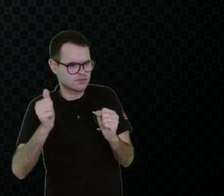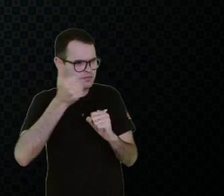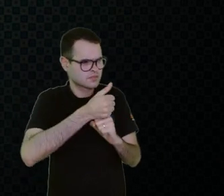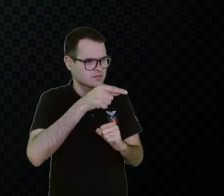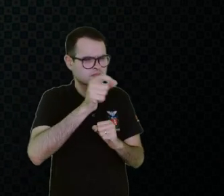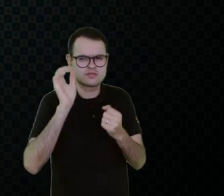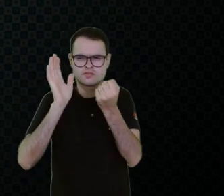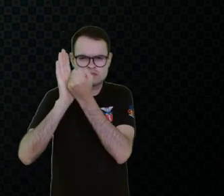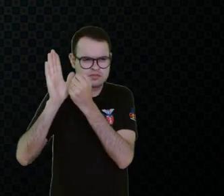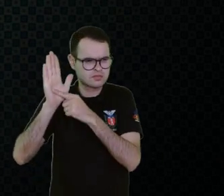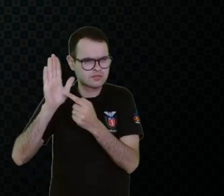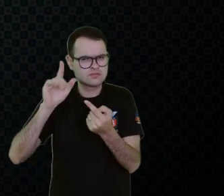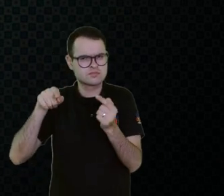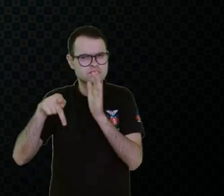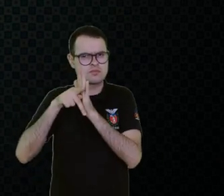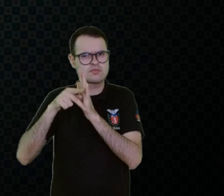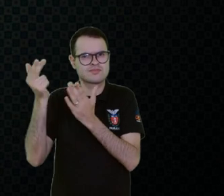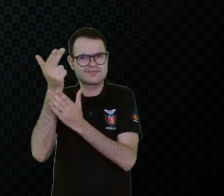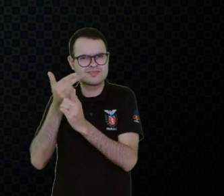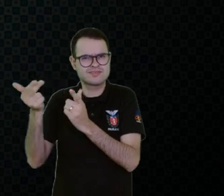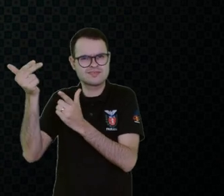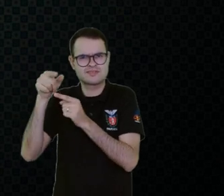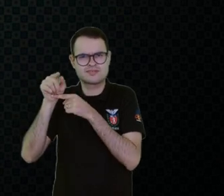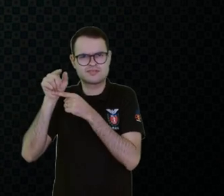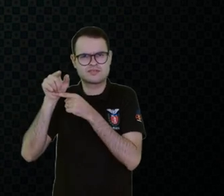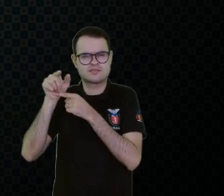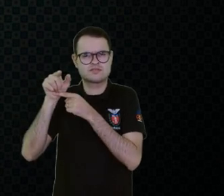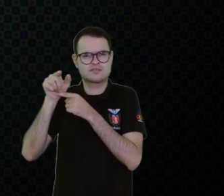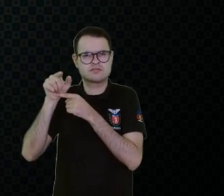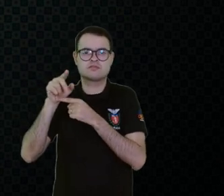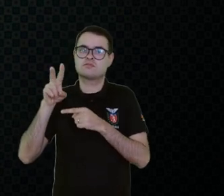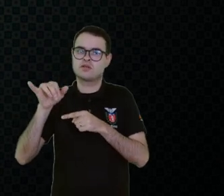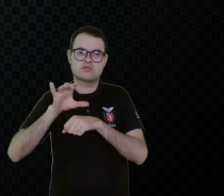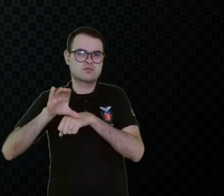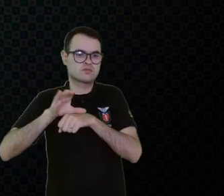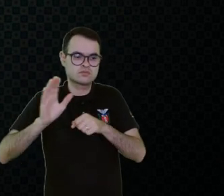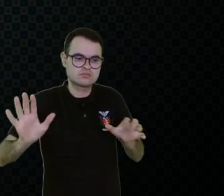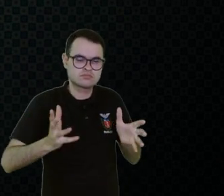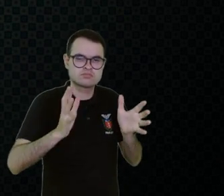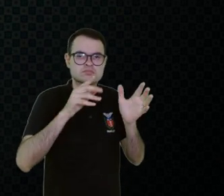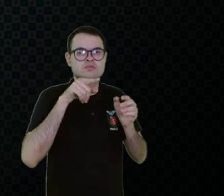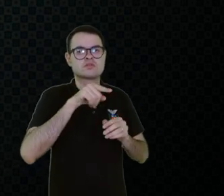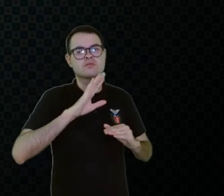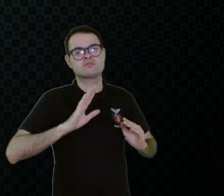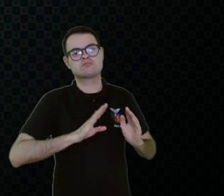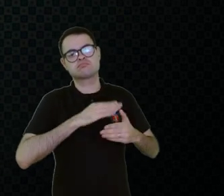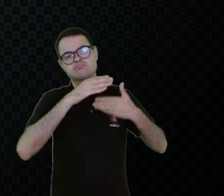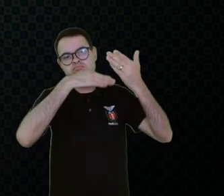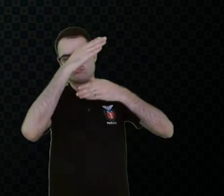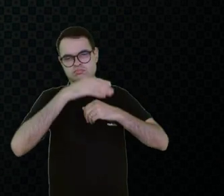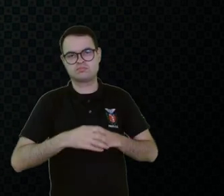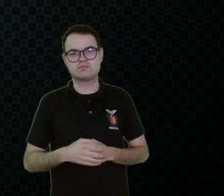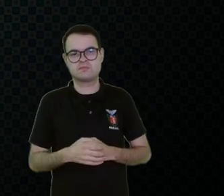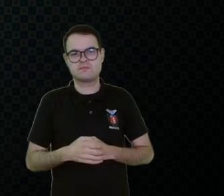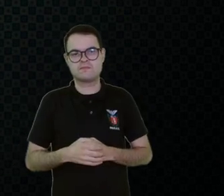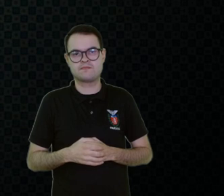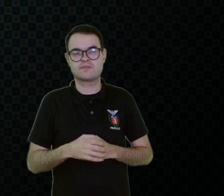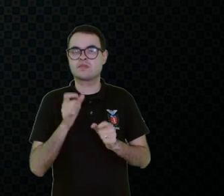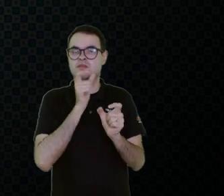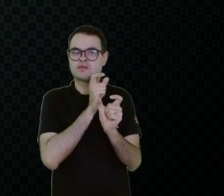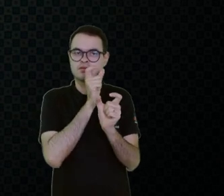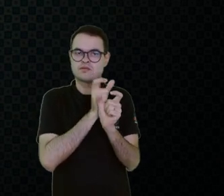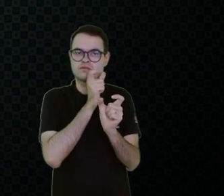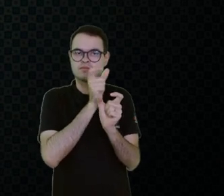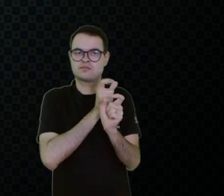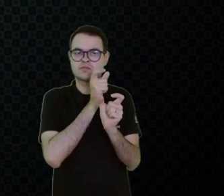símbolos da comunicação alternativa? Esse curso, ele estimula a desenvolver, tá? Então, você, a alfabetização,